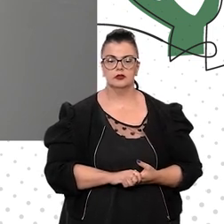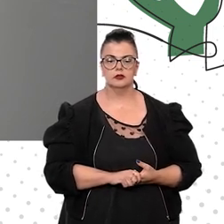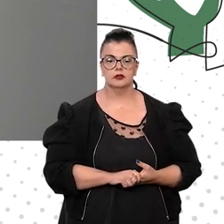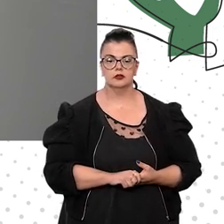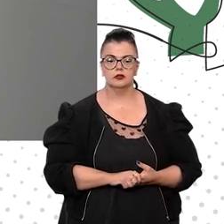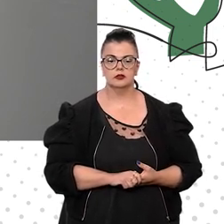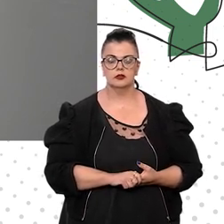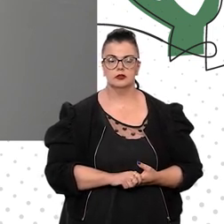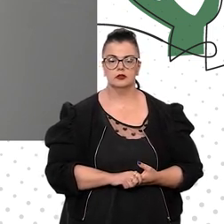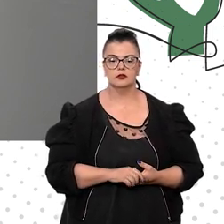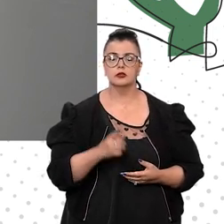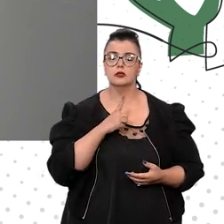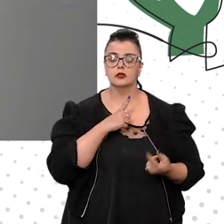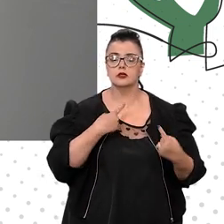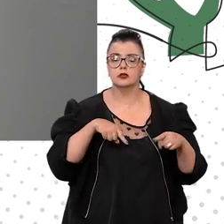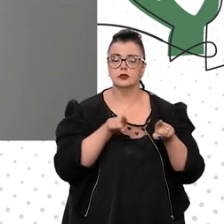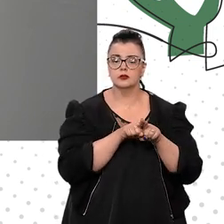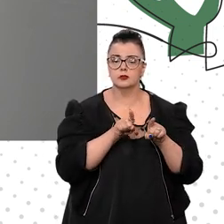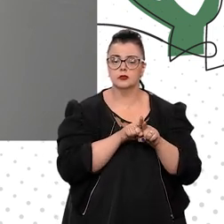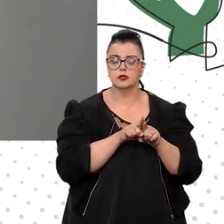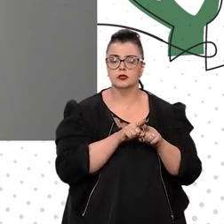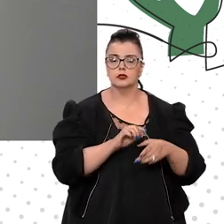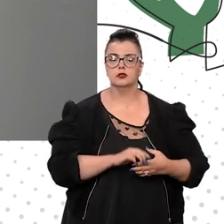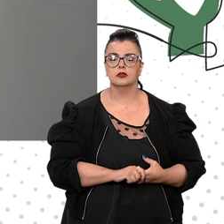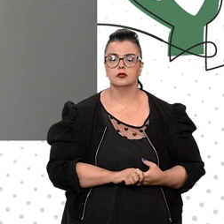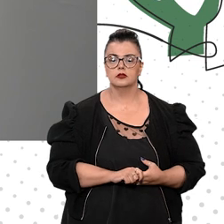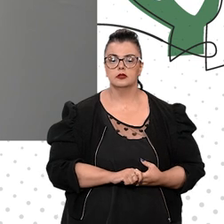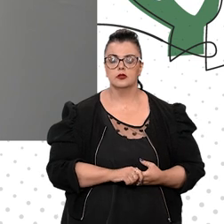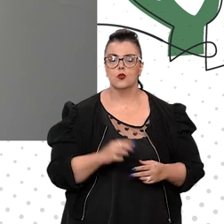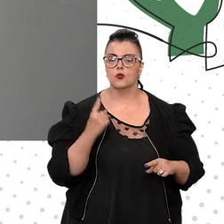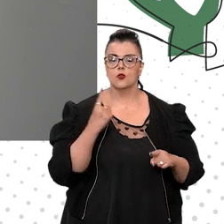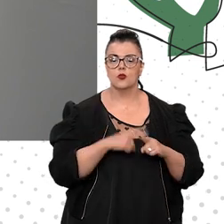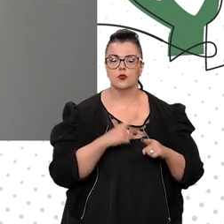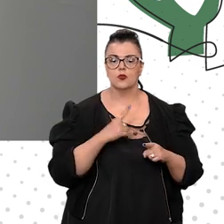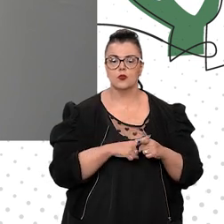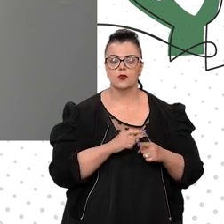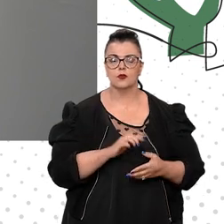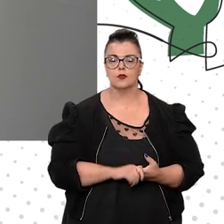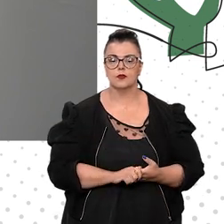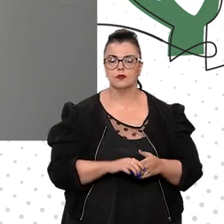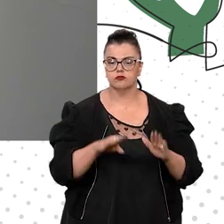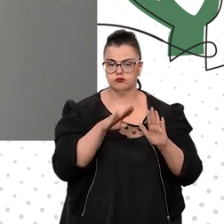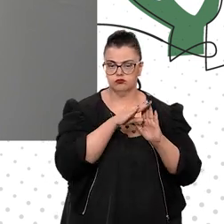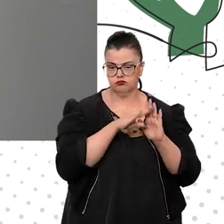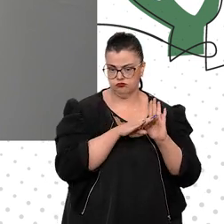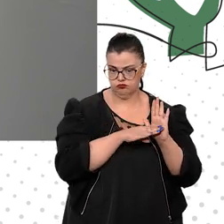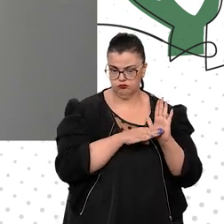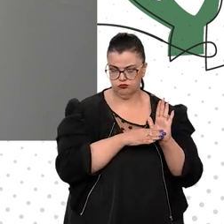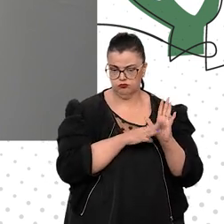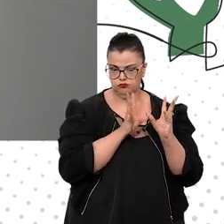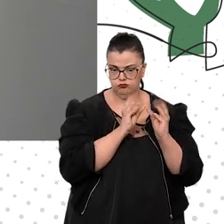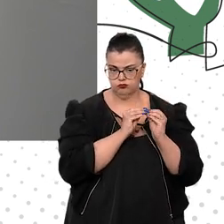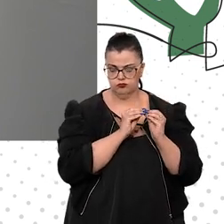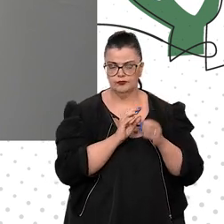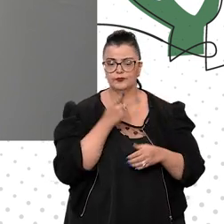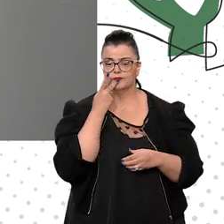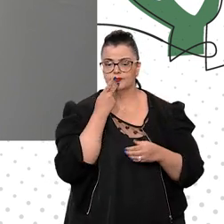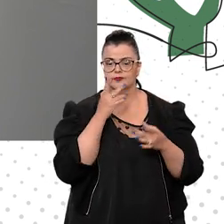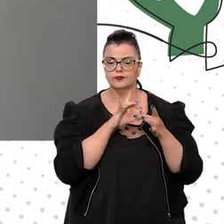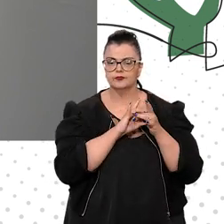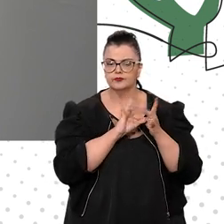Eu tenho aqui, e porque é um rol bastante curto, eu vou me permitir